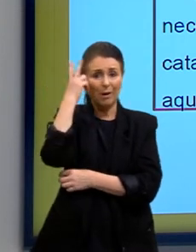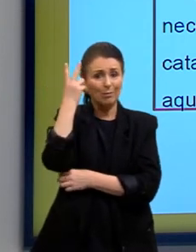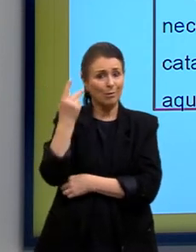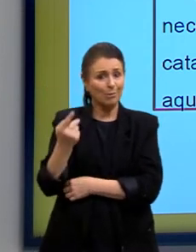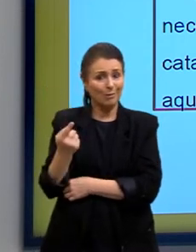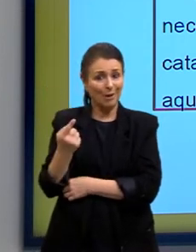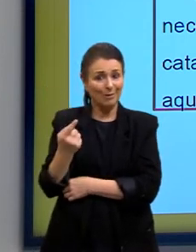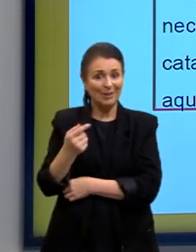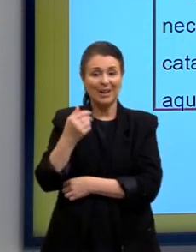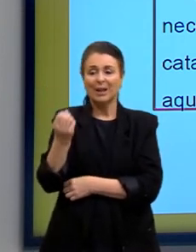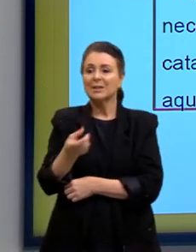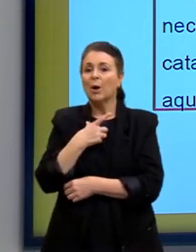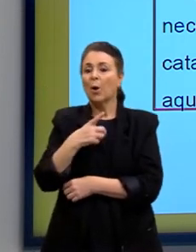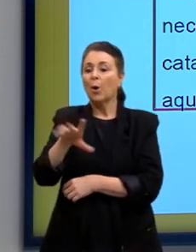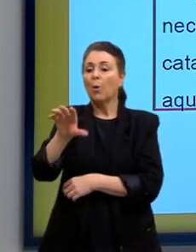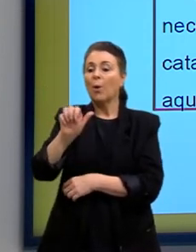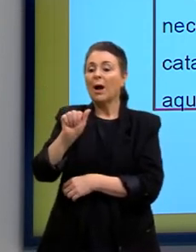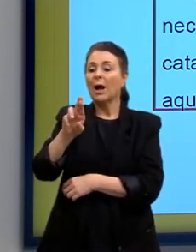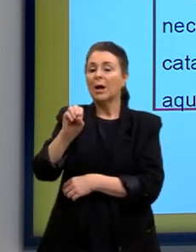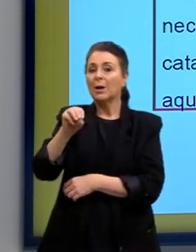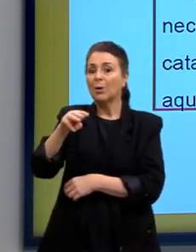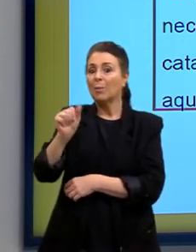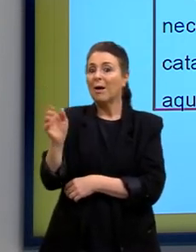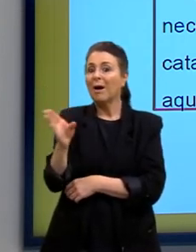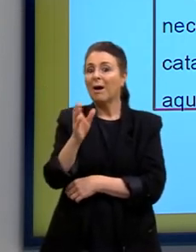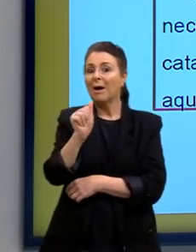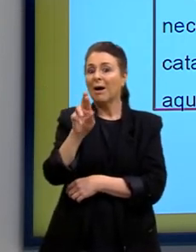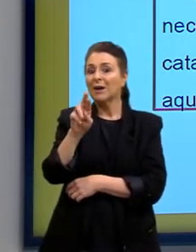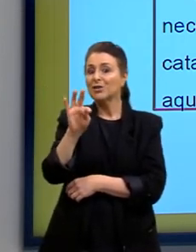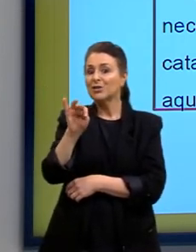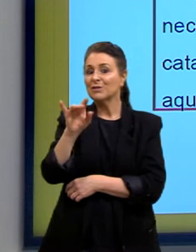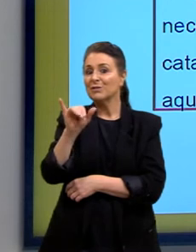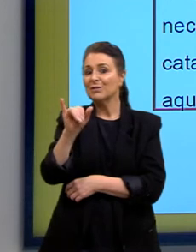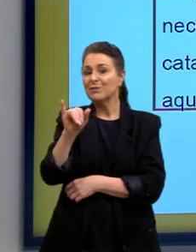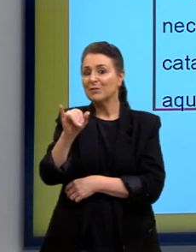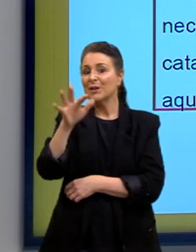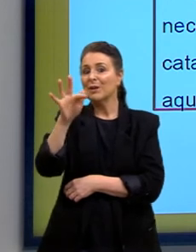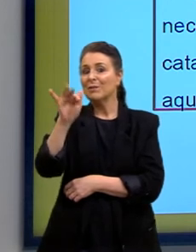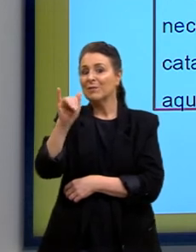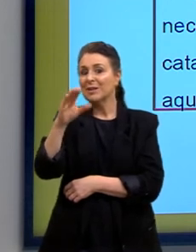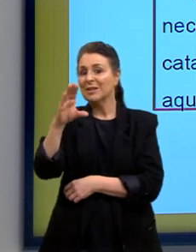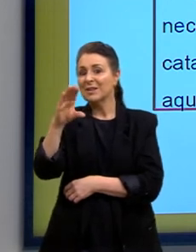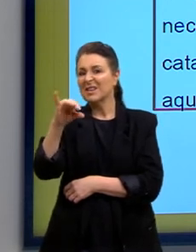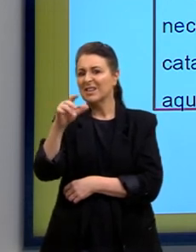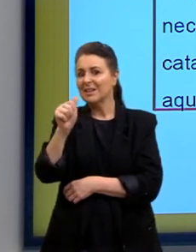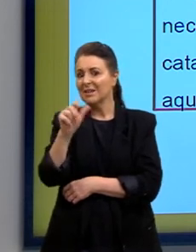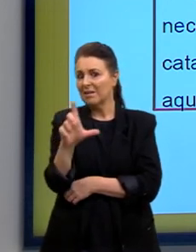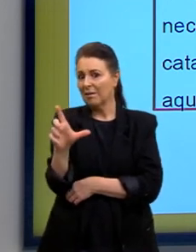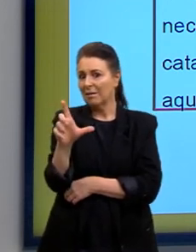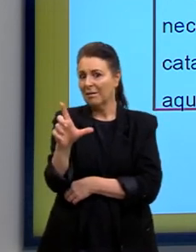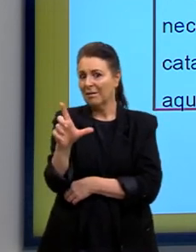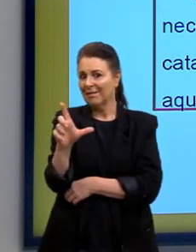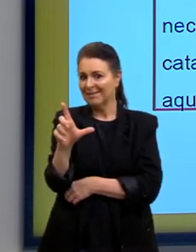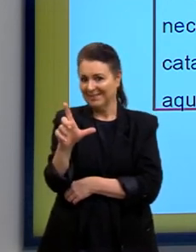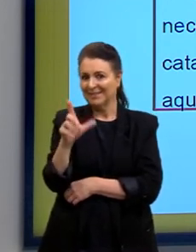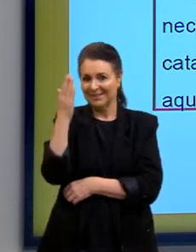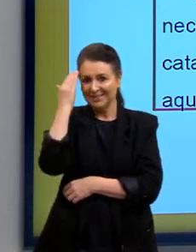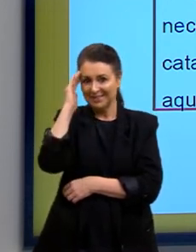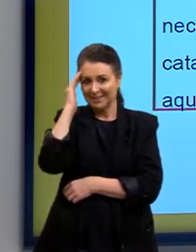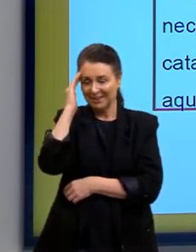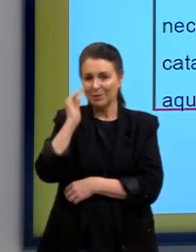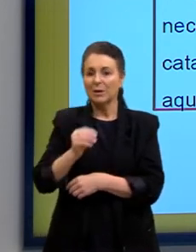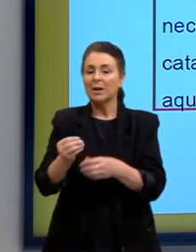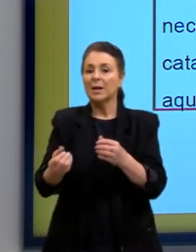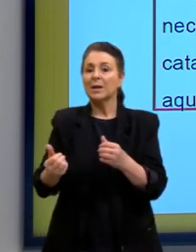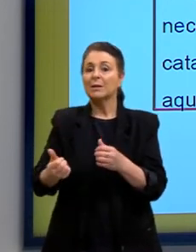aromatizado saborizado artificialmente a partir de ésteres formados na esterificação de Fischer então essas